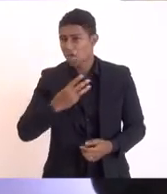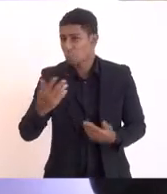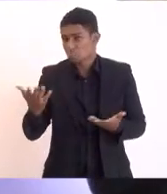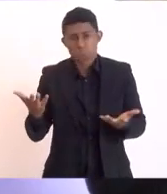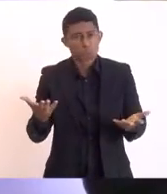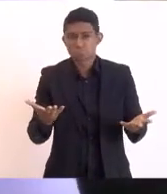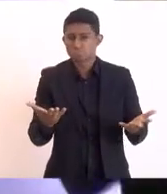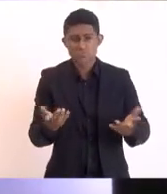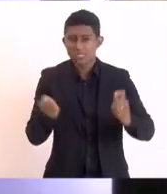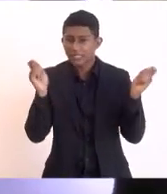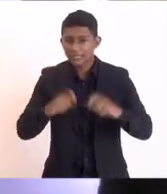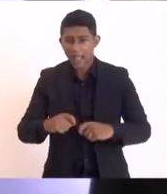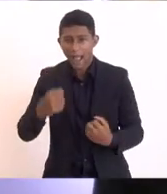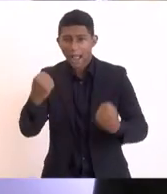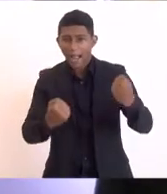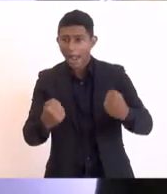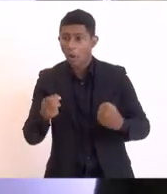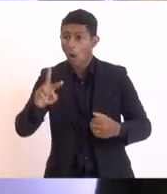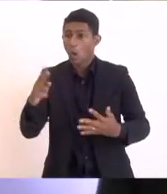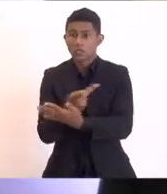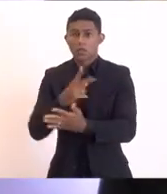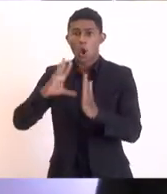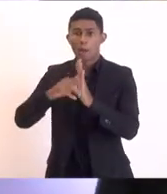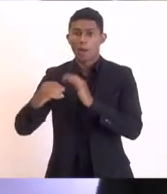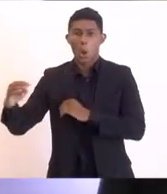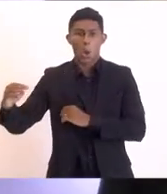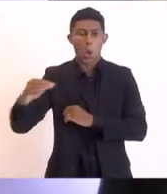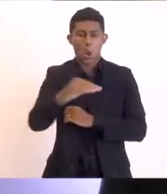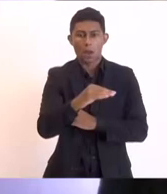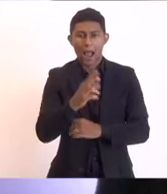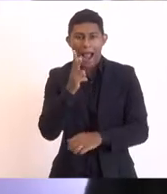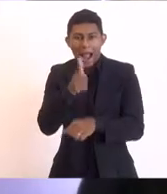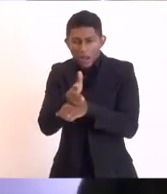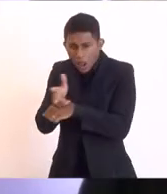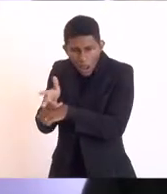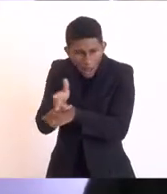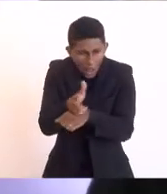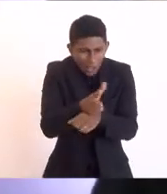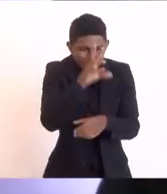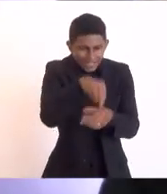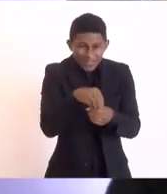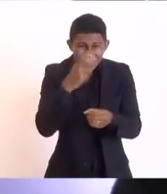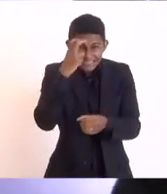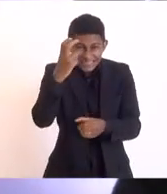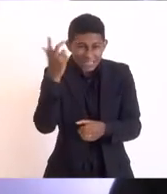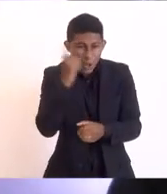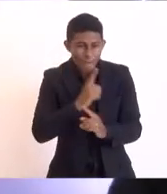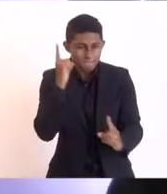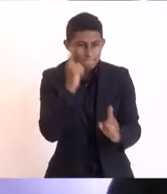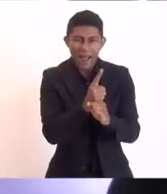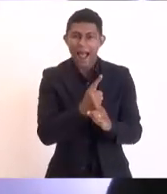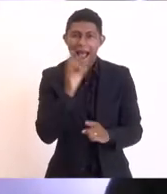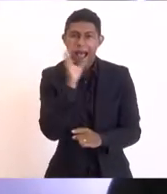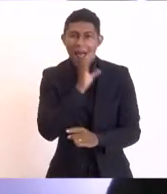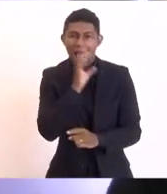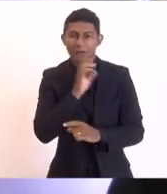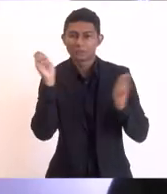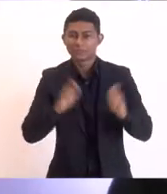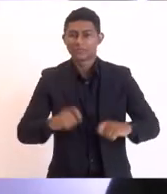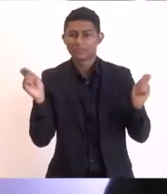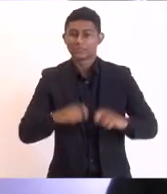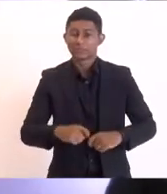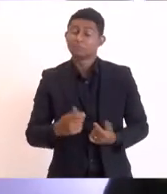que foi roubado em Búzio e que hoje está em Cabo Frio entendeu então essa parte é o que eu quero deixar claro essa parte de